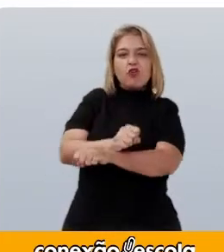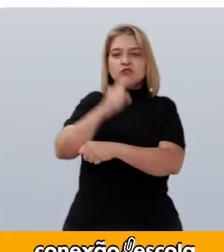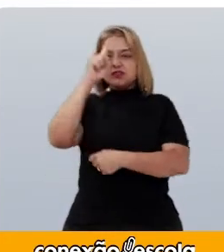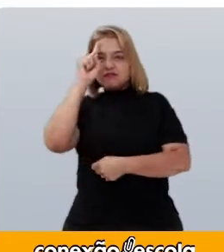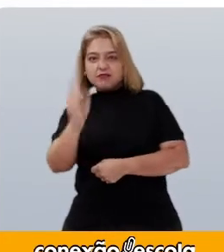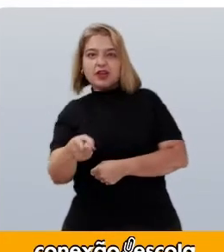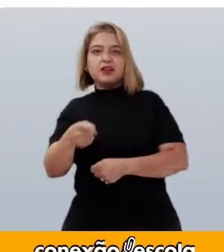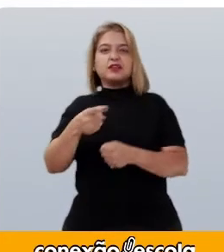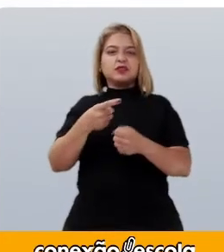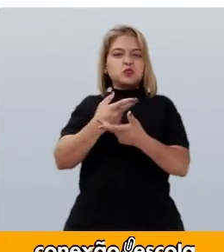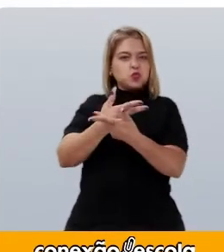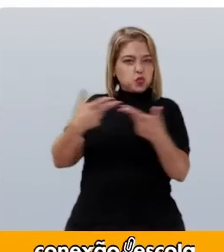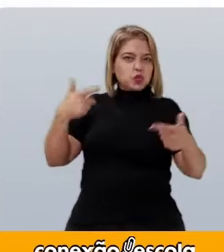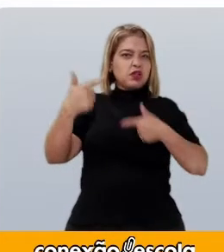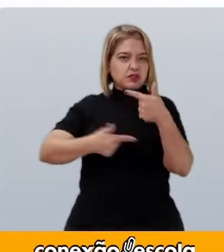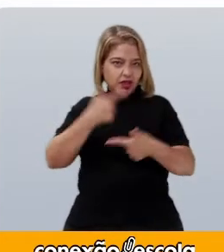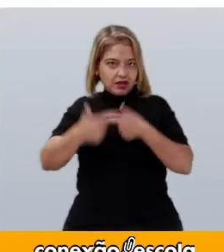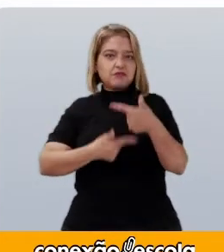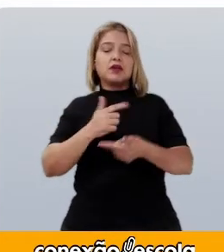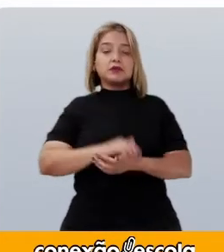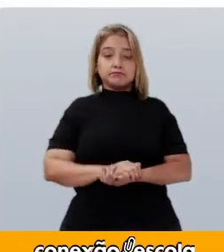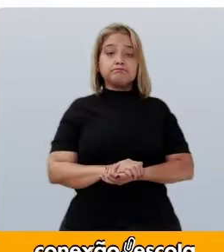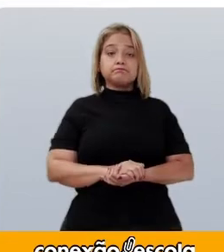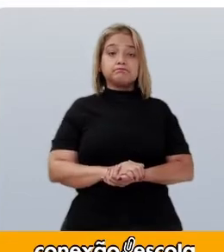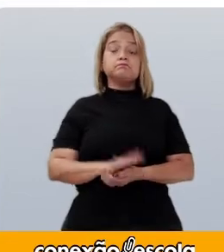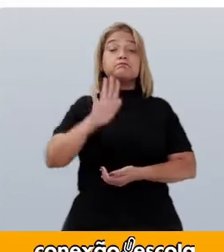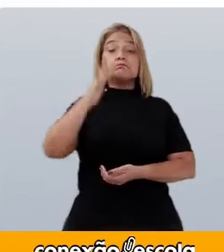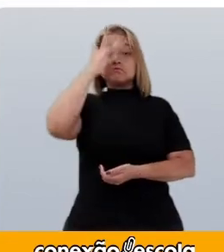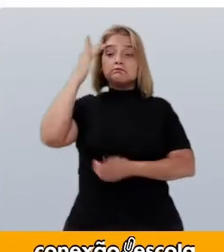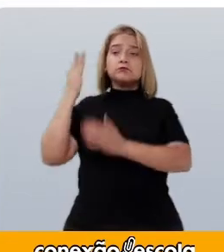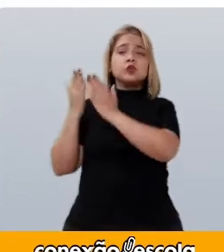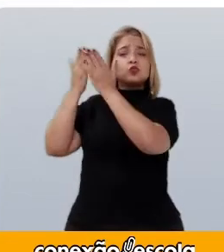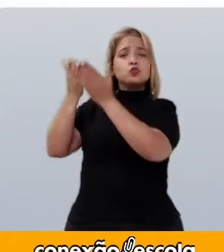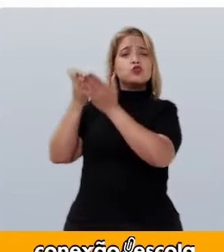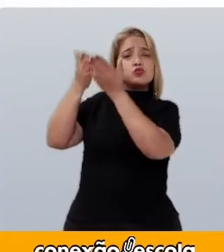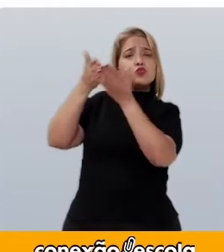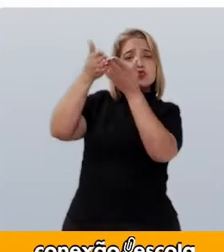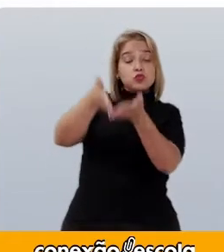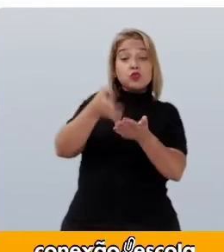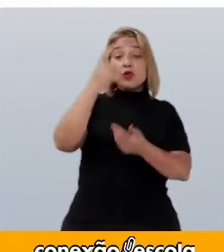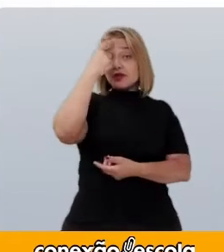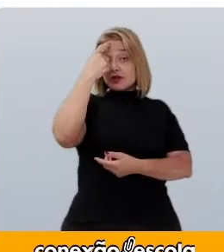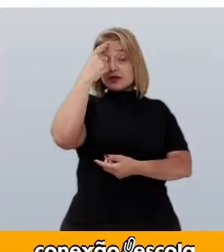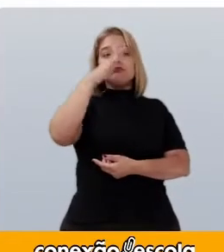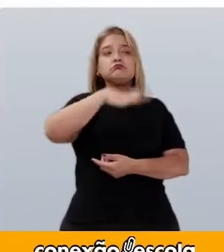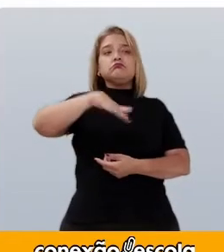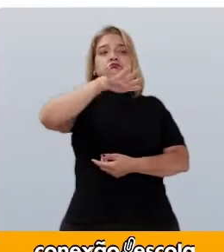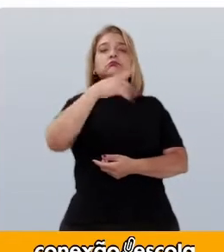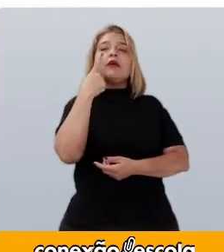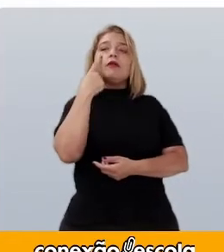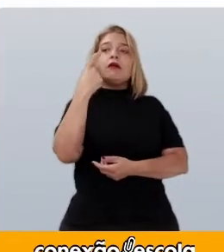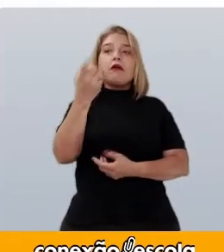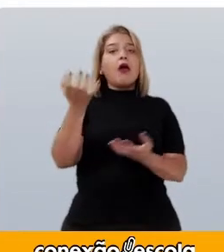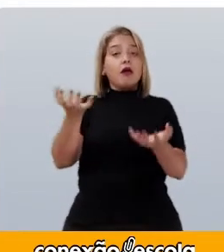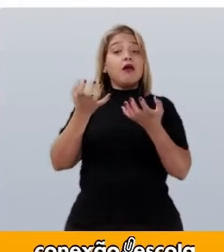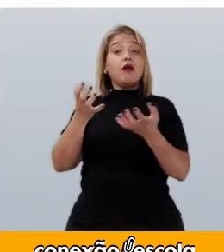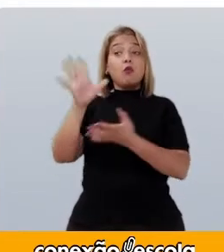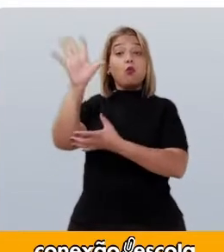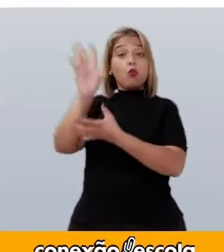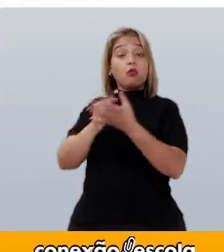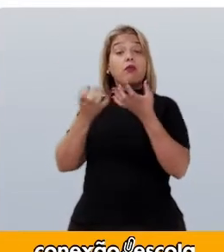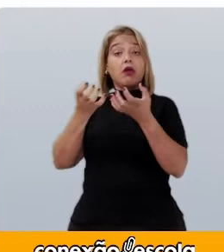persas Quando buscavam O caminho marítimo Para as índias Os lusitanos Se interessaram Pelo negócio E passaram também A comprar